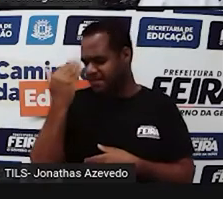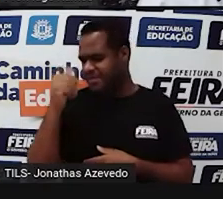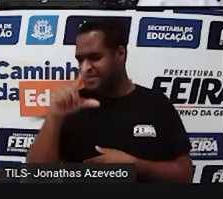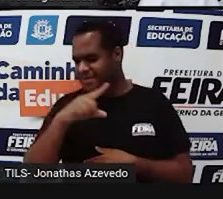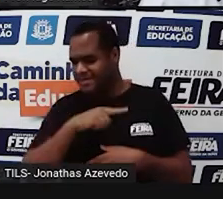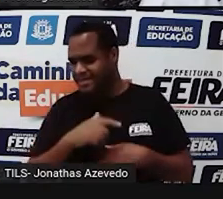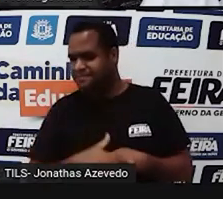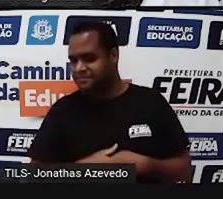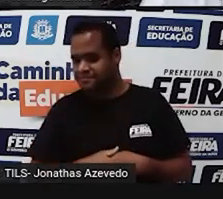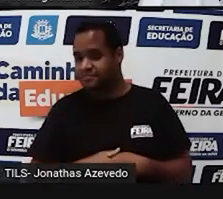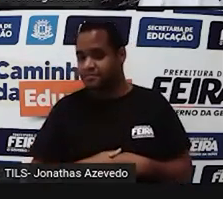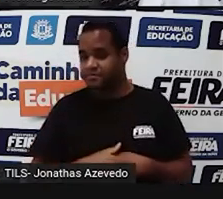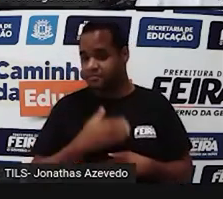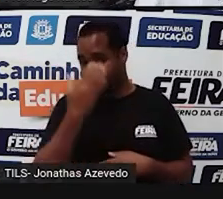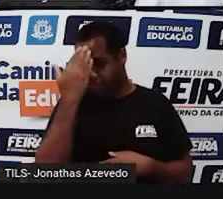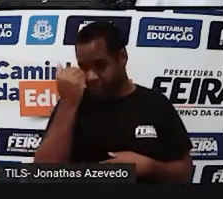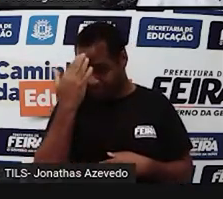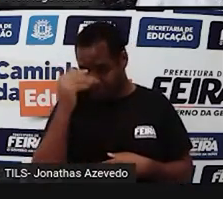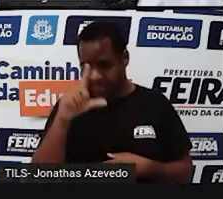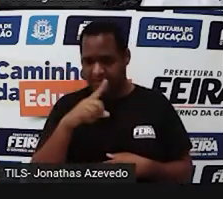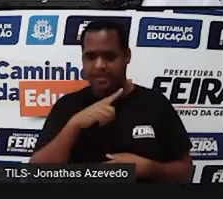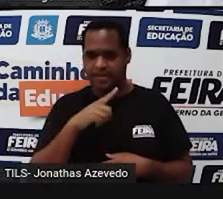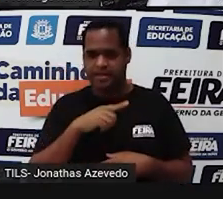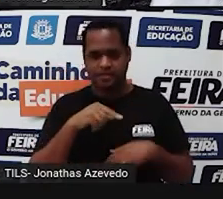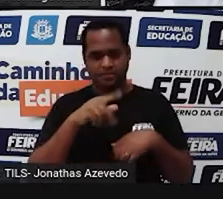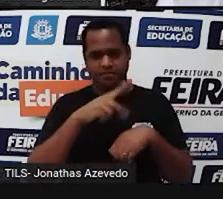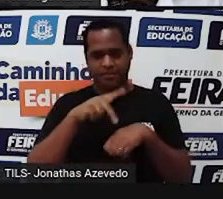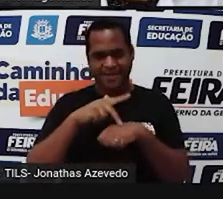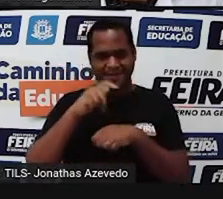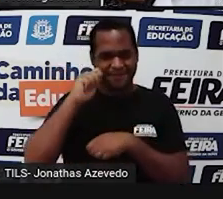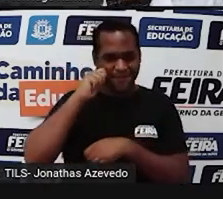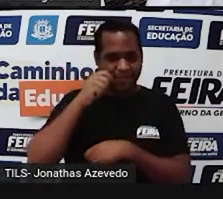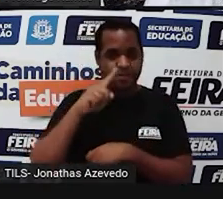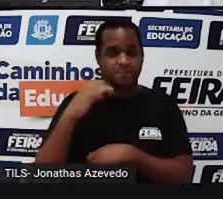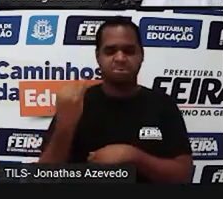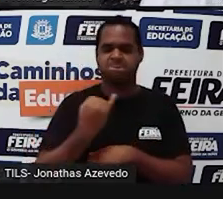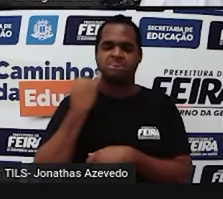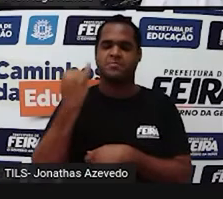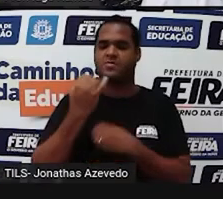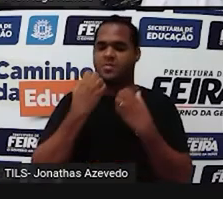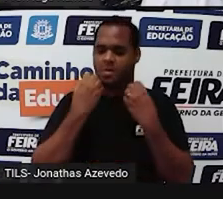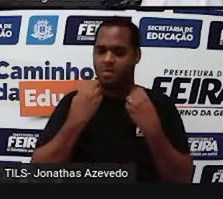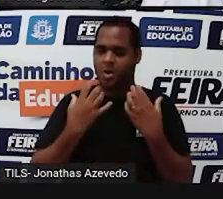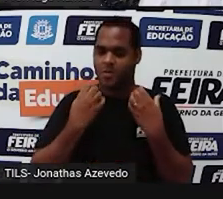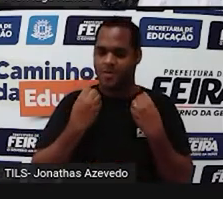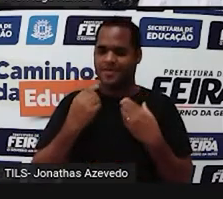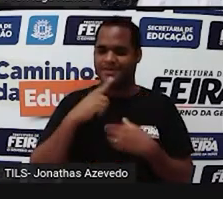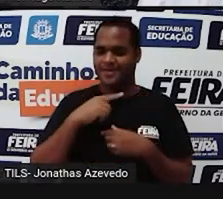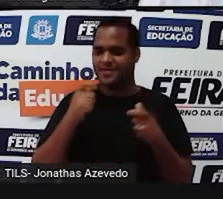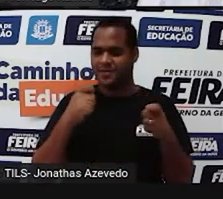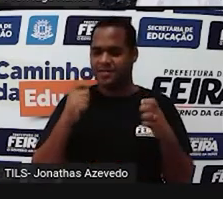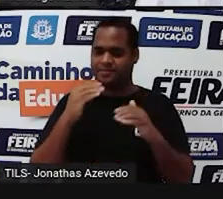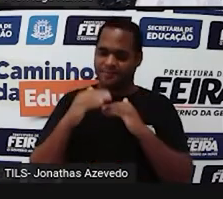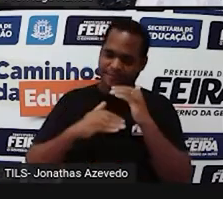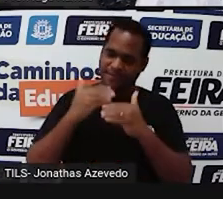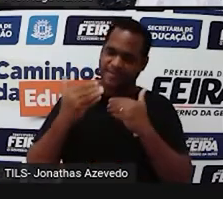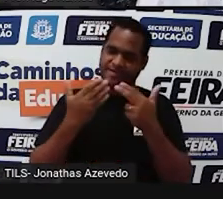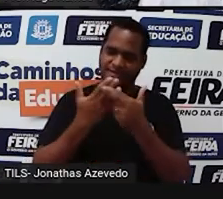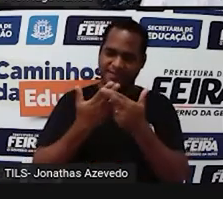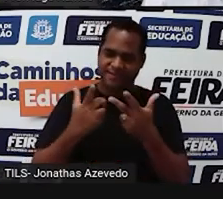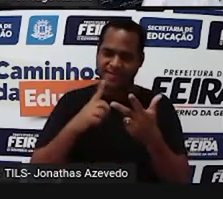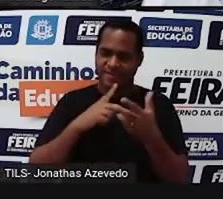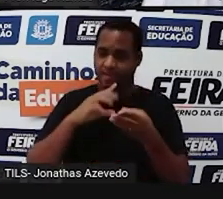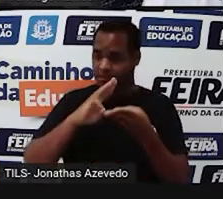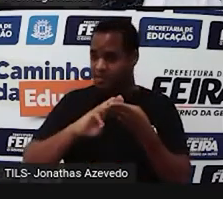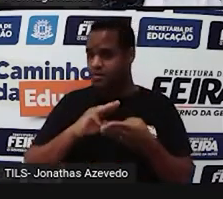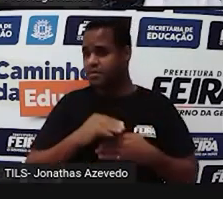a África tem uma grande e importante contribuição no desenvolvimento da